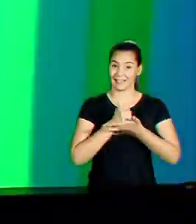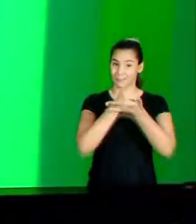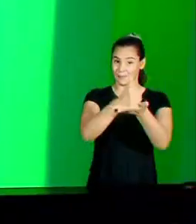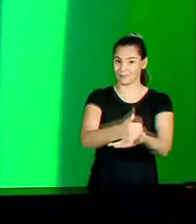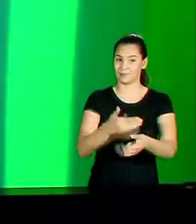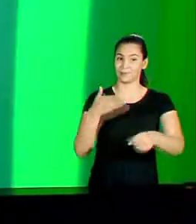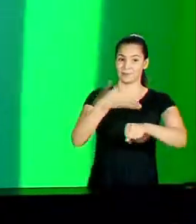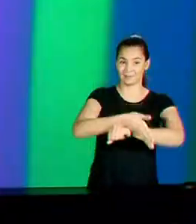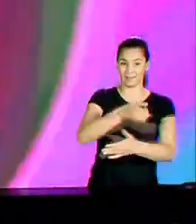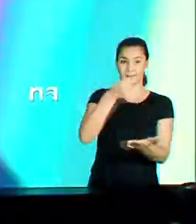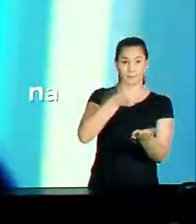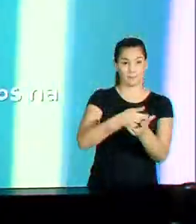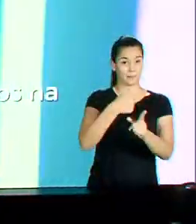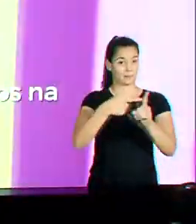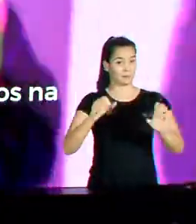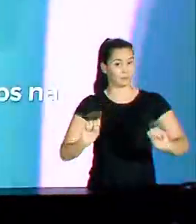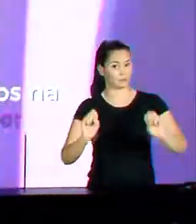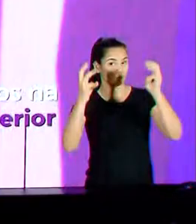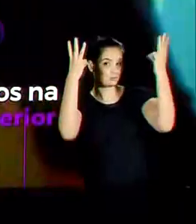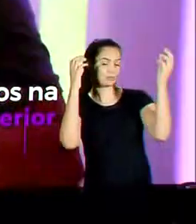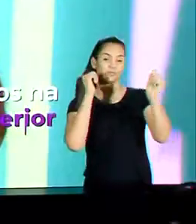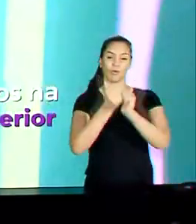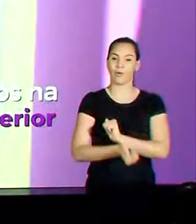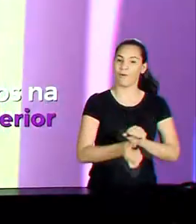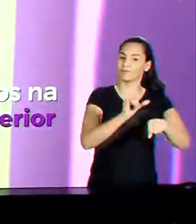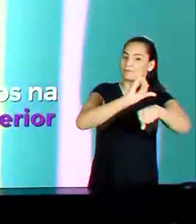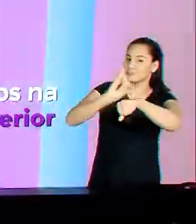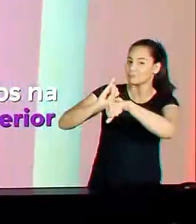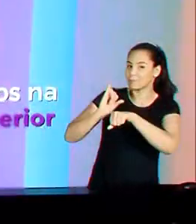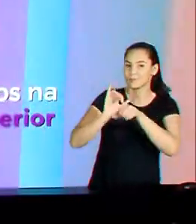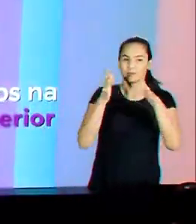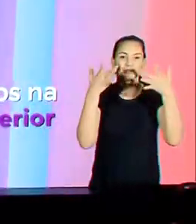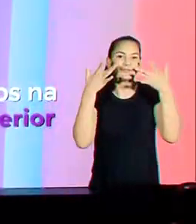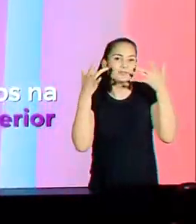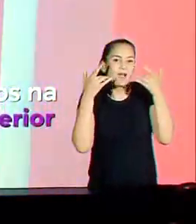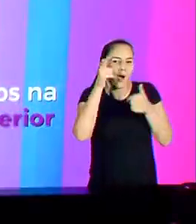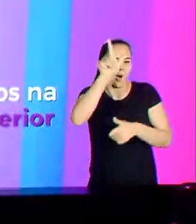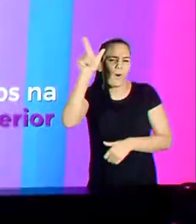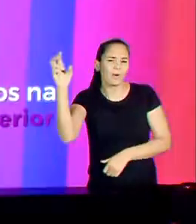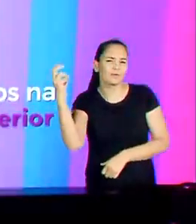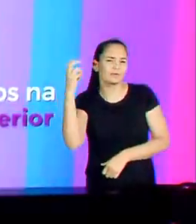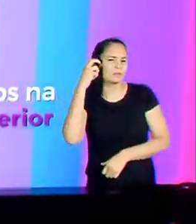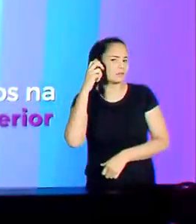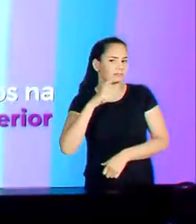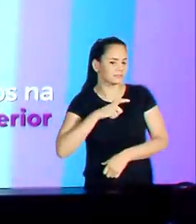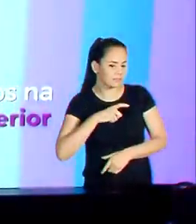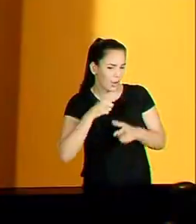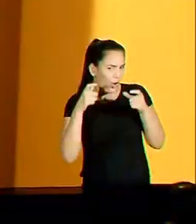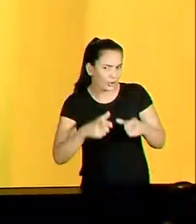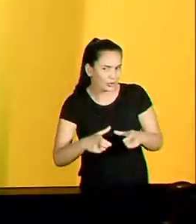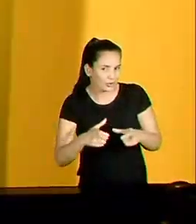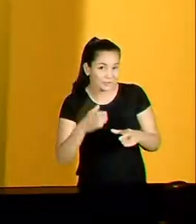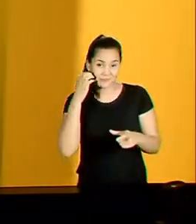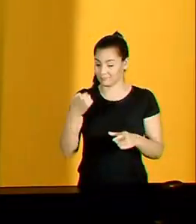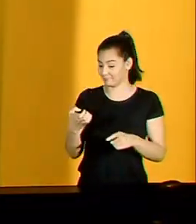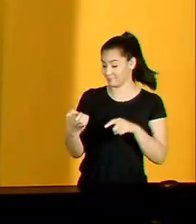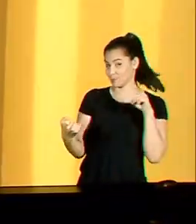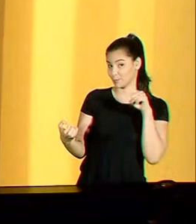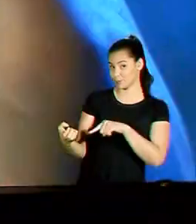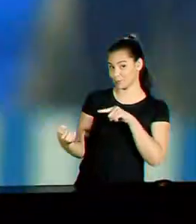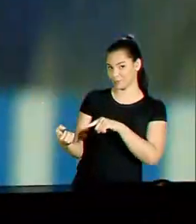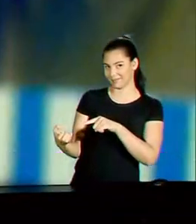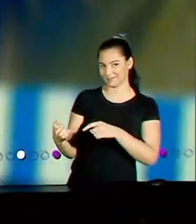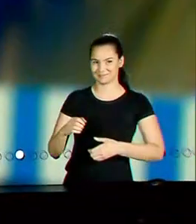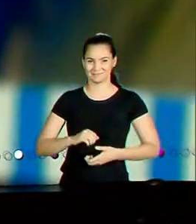Seu benefício de meia entrada em shows, jogos, exposições, teatro e outros eventos culturais está dentro do seu